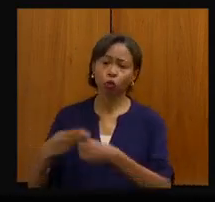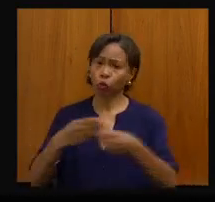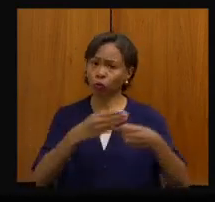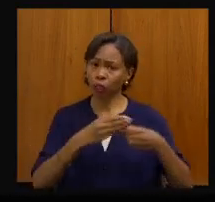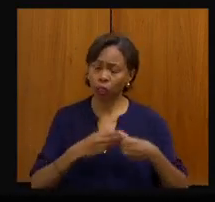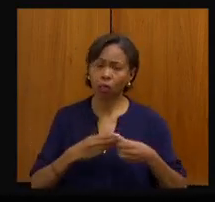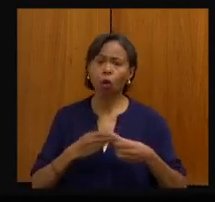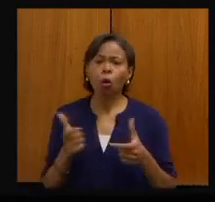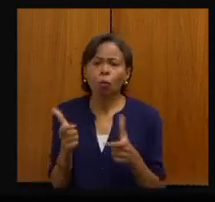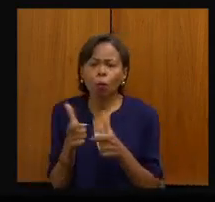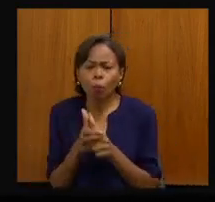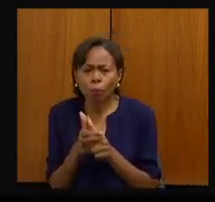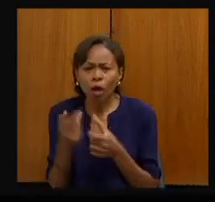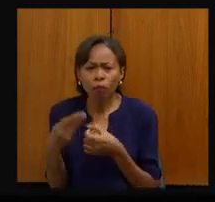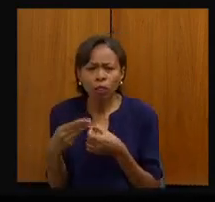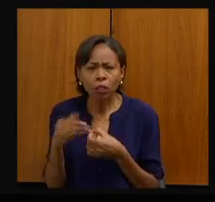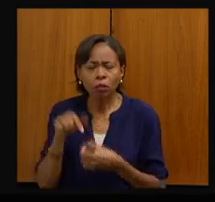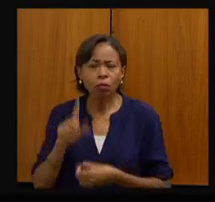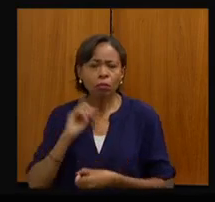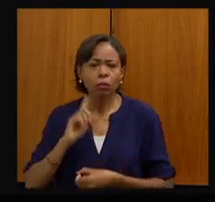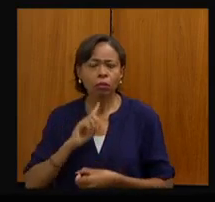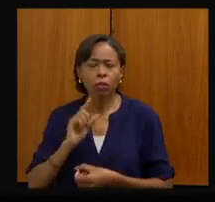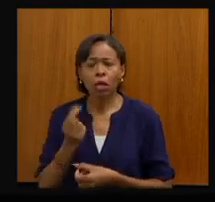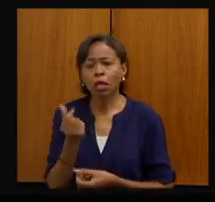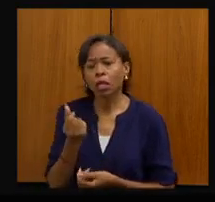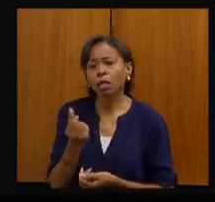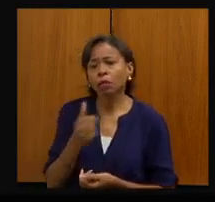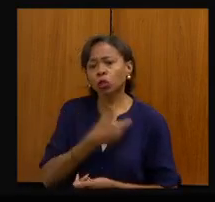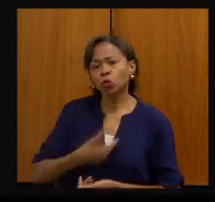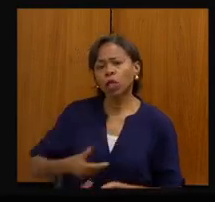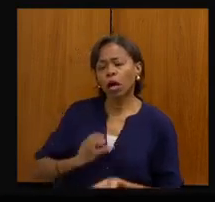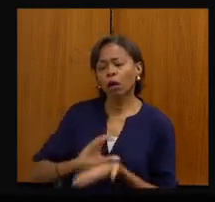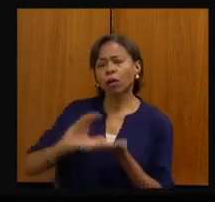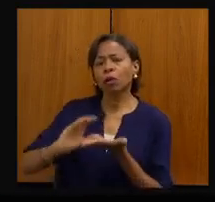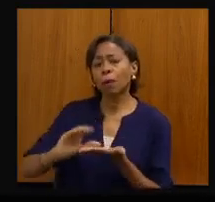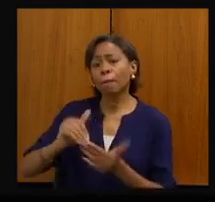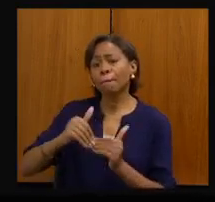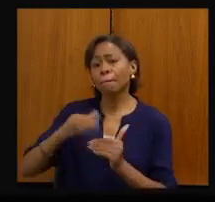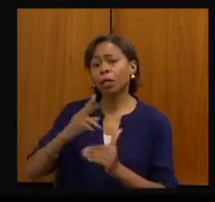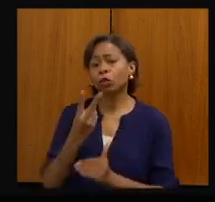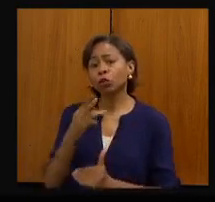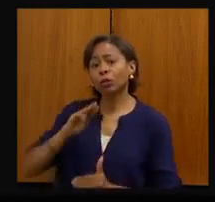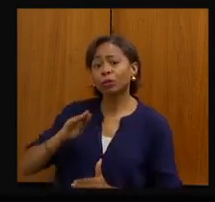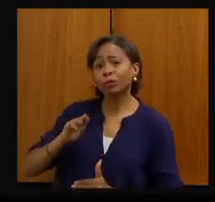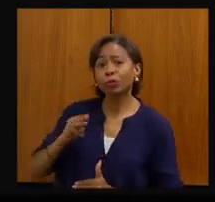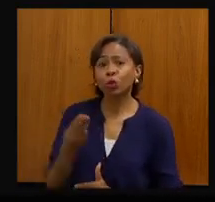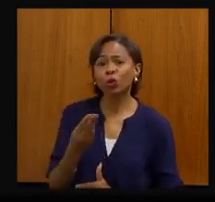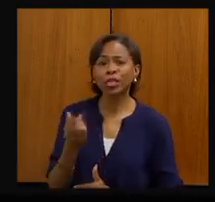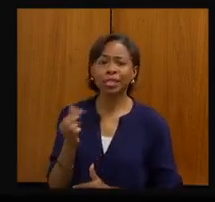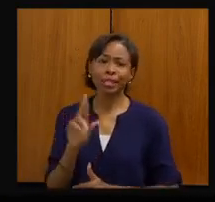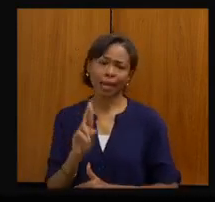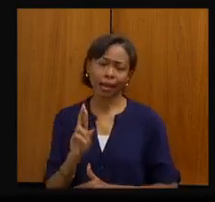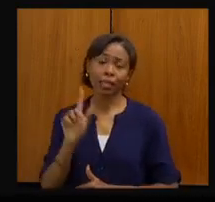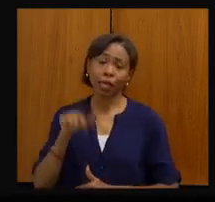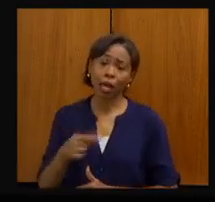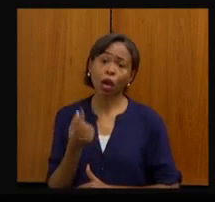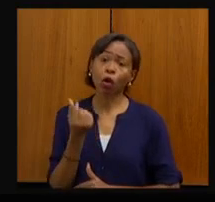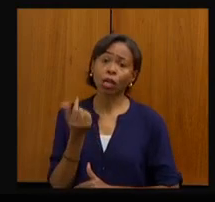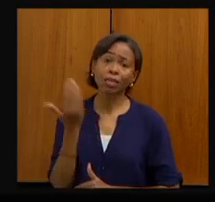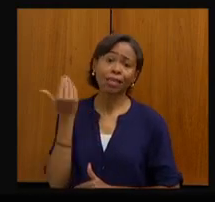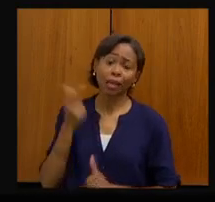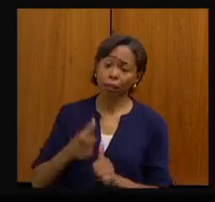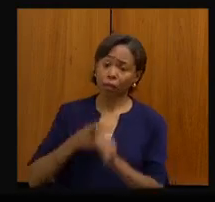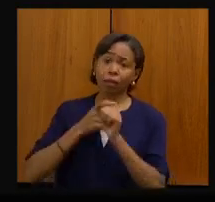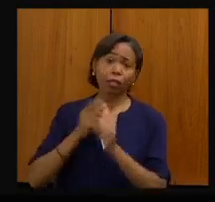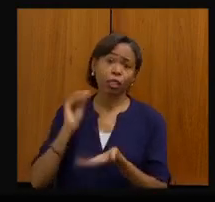menor município de Minas Gerais tem a receber nas mãos do Estado mais de 2 milhões de reais, que foram os recursos que deixou de pagar.